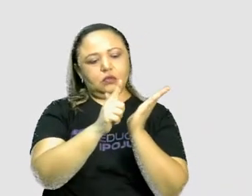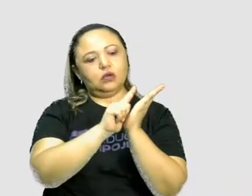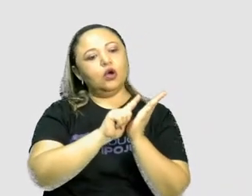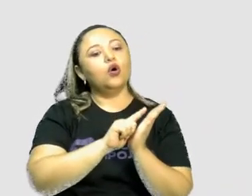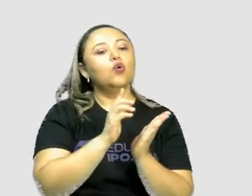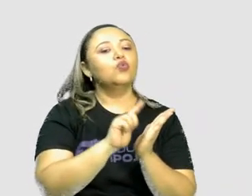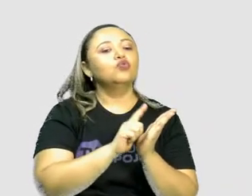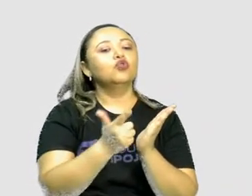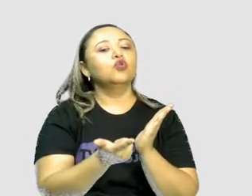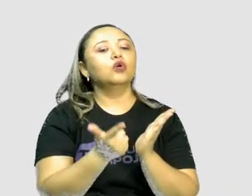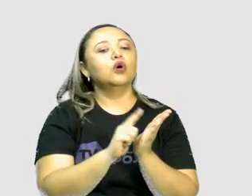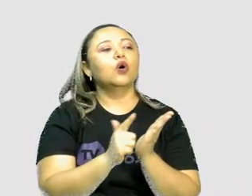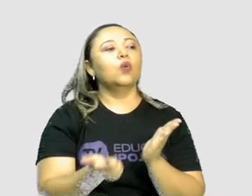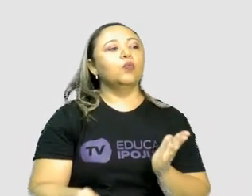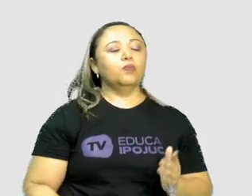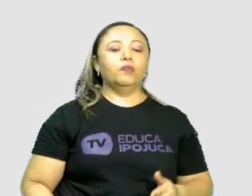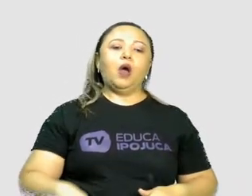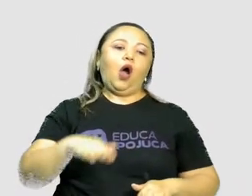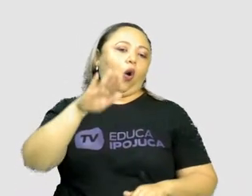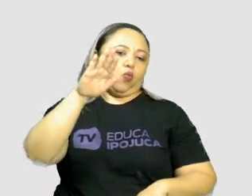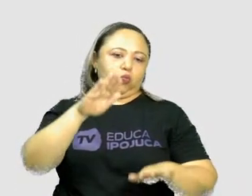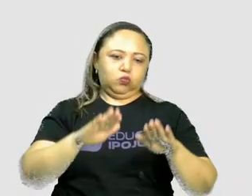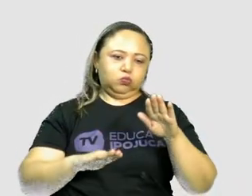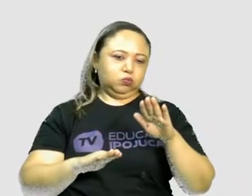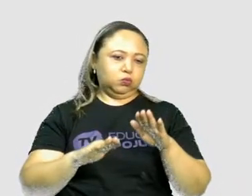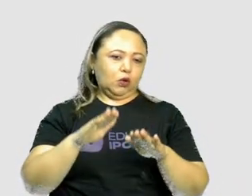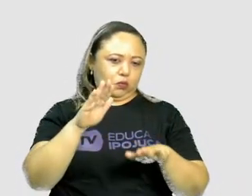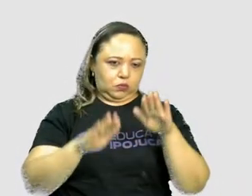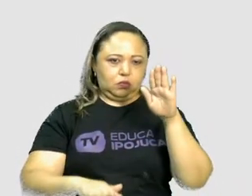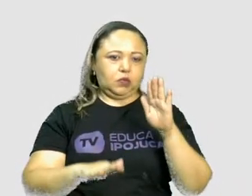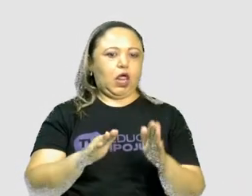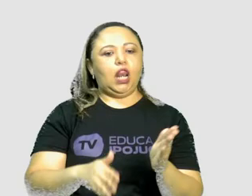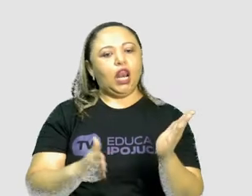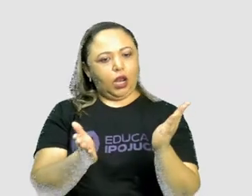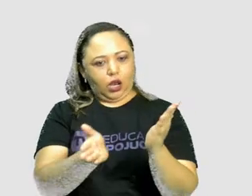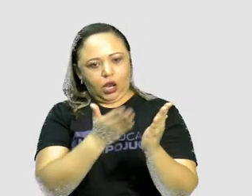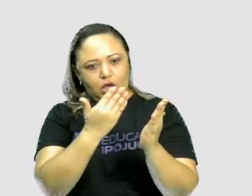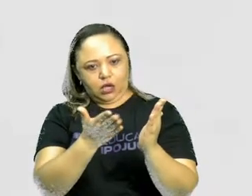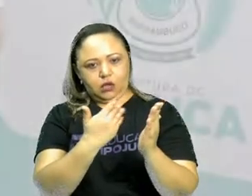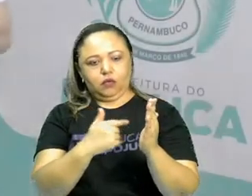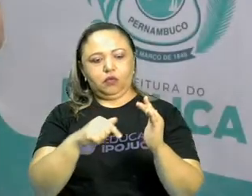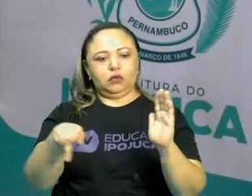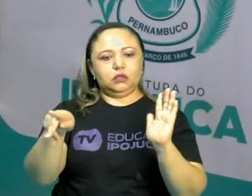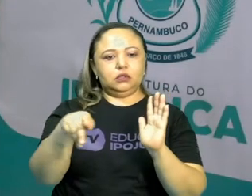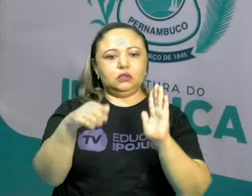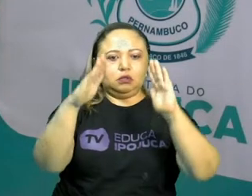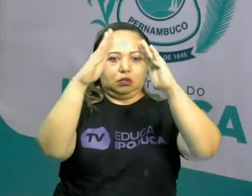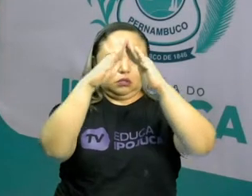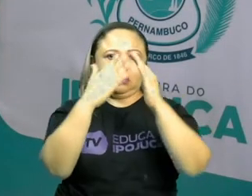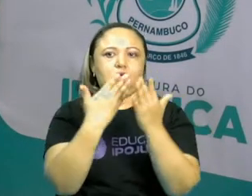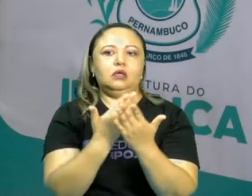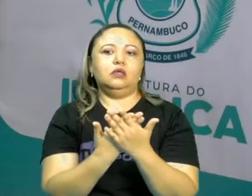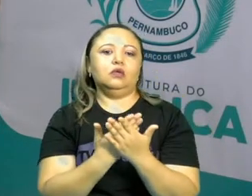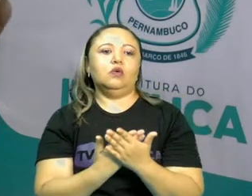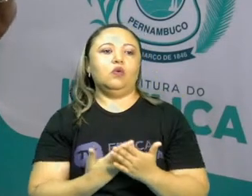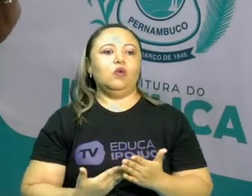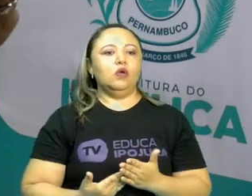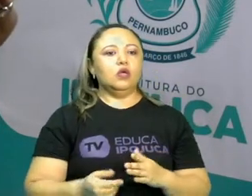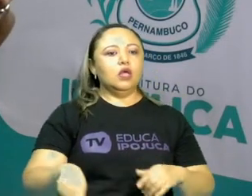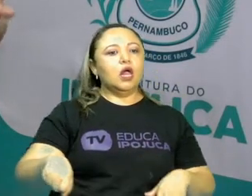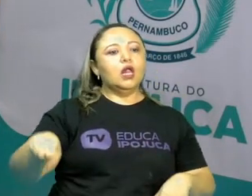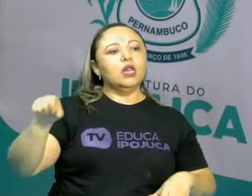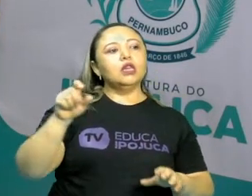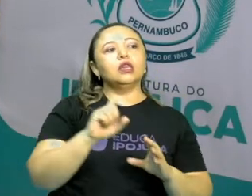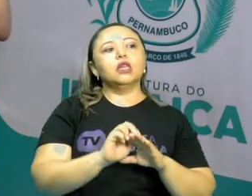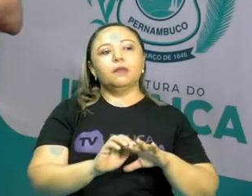online, livros didáticos, provavelmente do seu livro didático aí, você pode encontrar alguma charge, tá certo? Nas redes